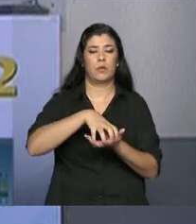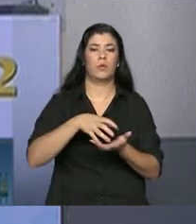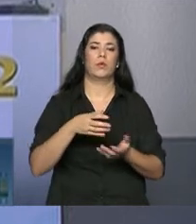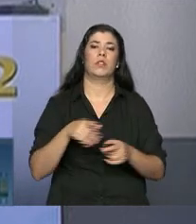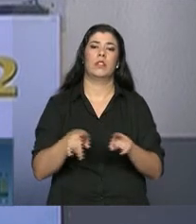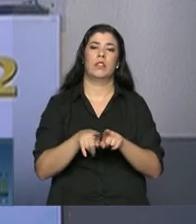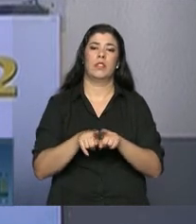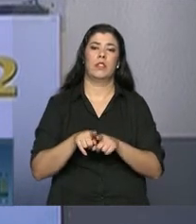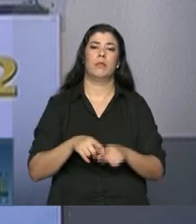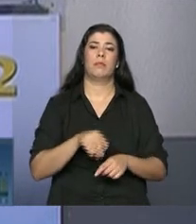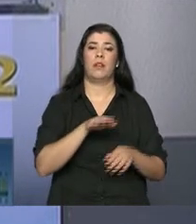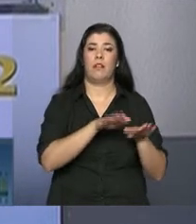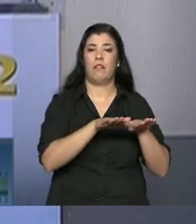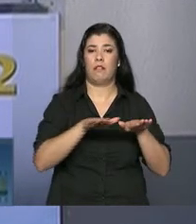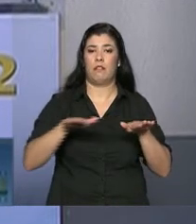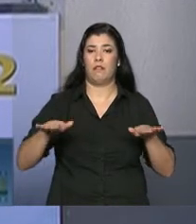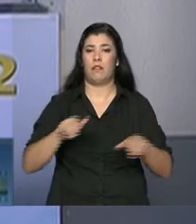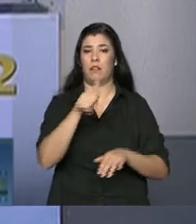estacionamento.